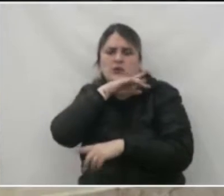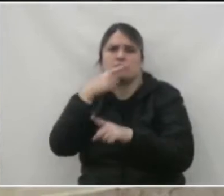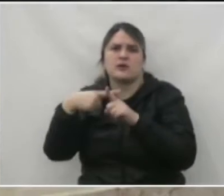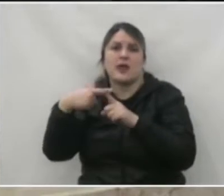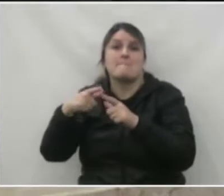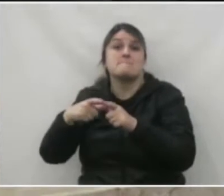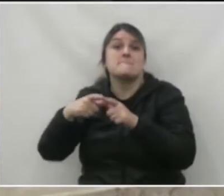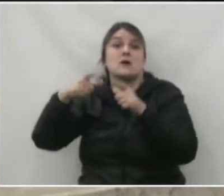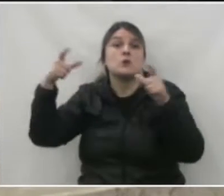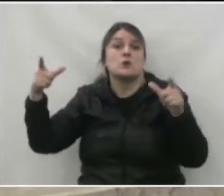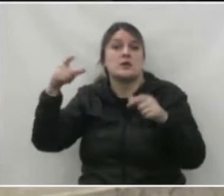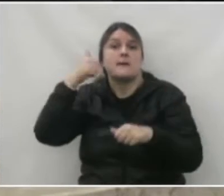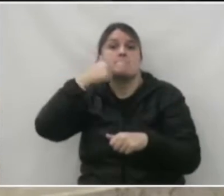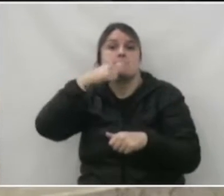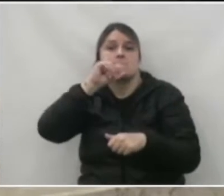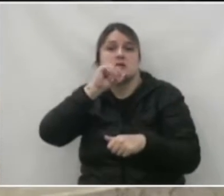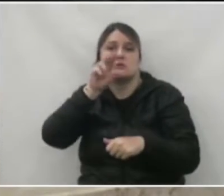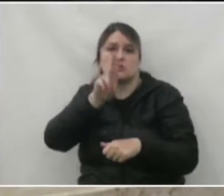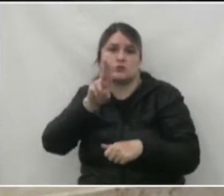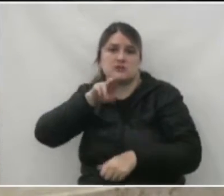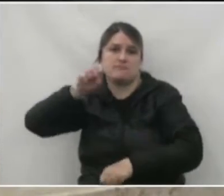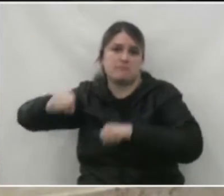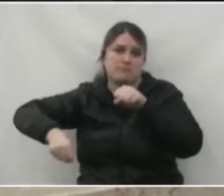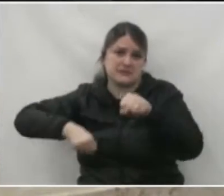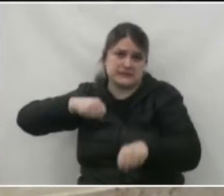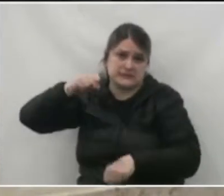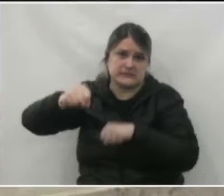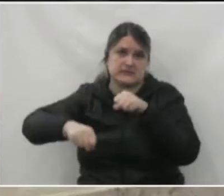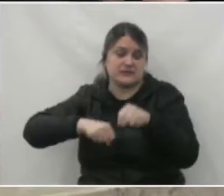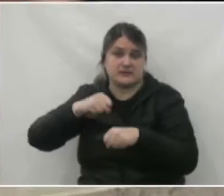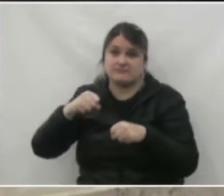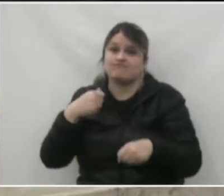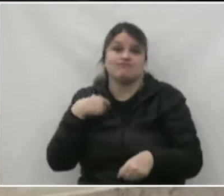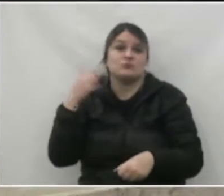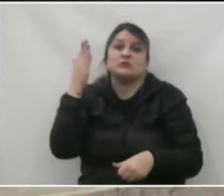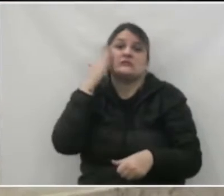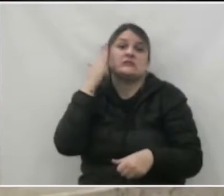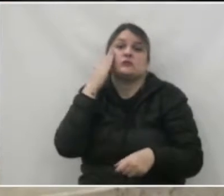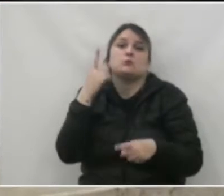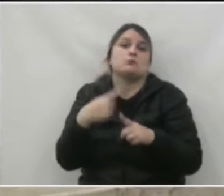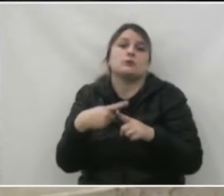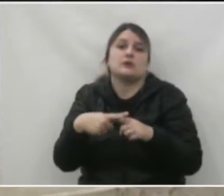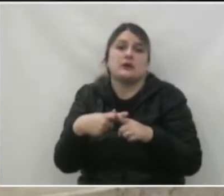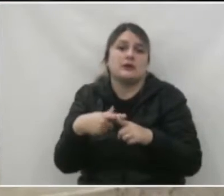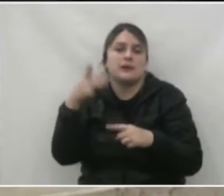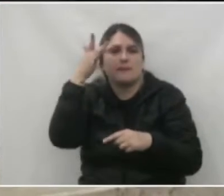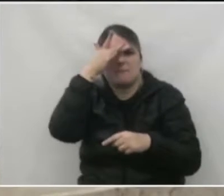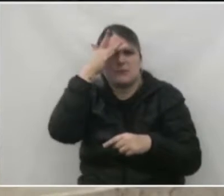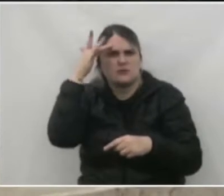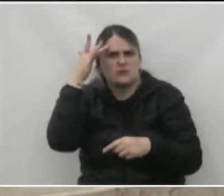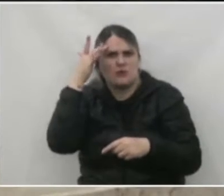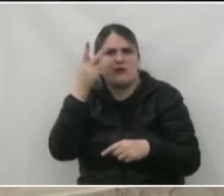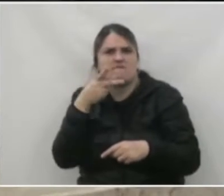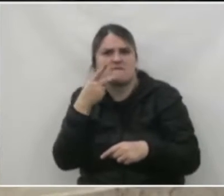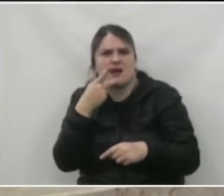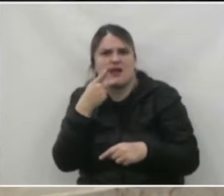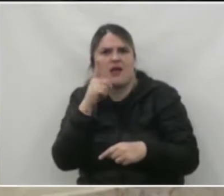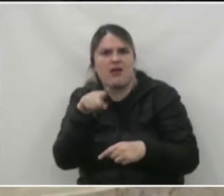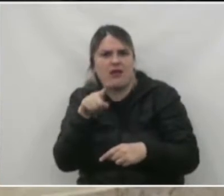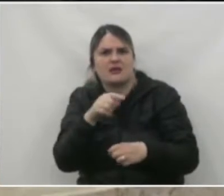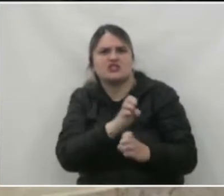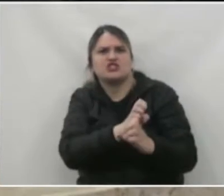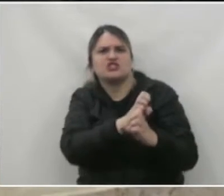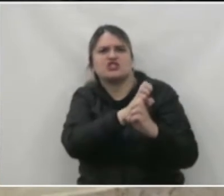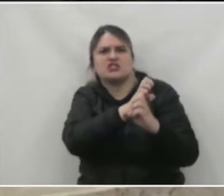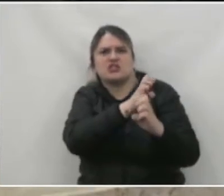a maioria leva seus filhos de bicicleta, já eu não entendo o porquê de pessoas que se dizem engenheiros